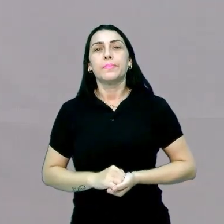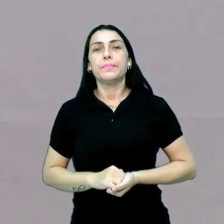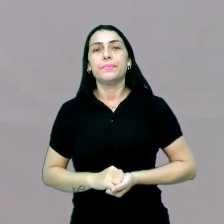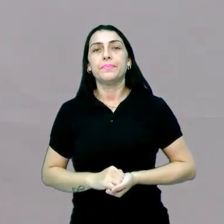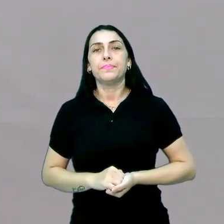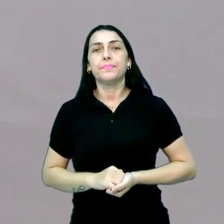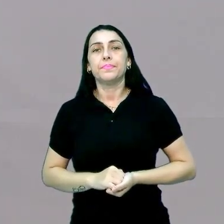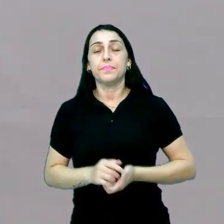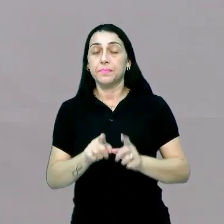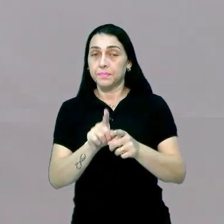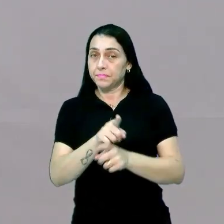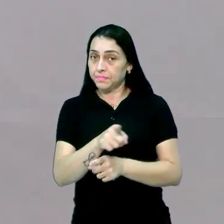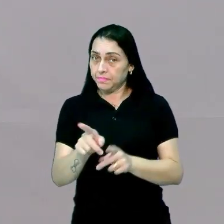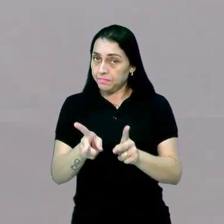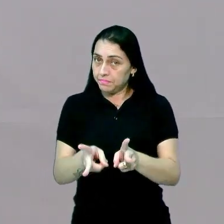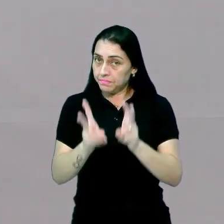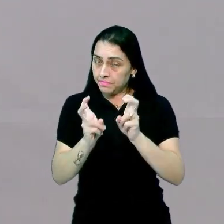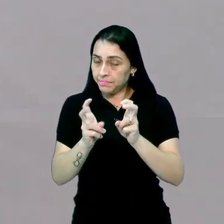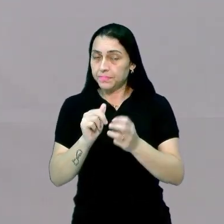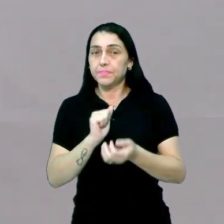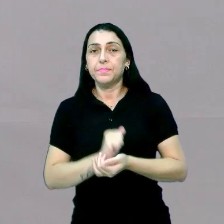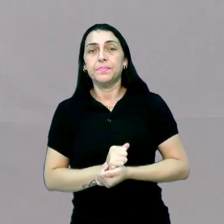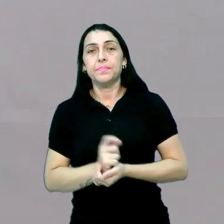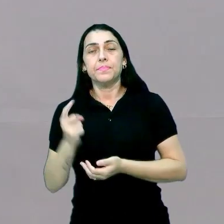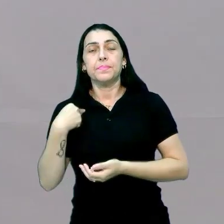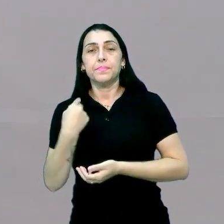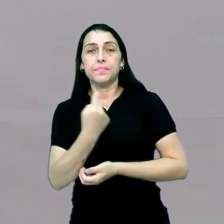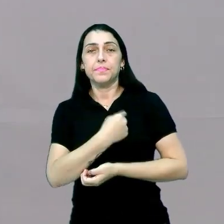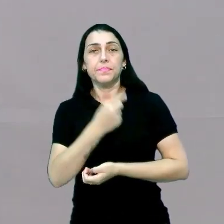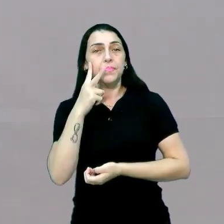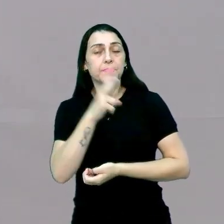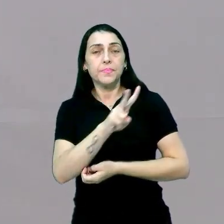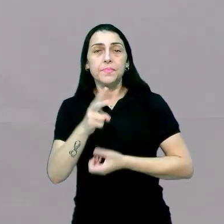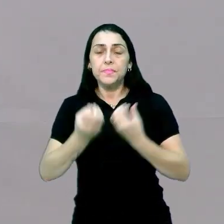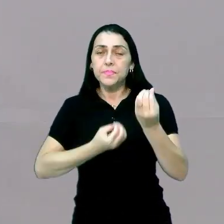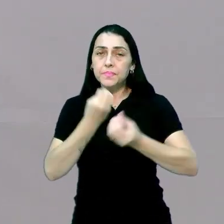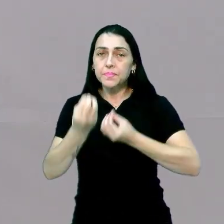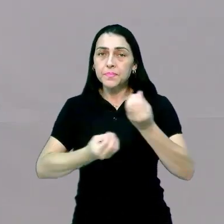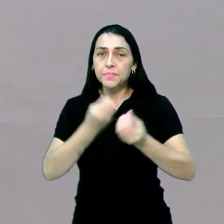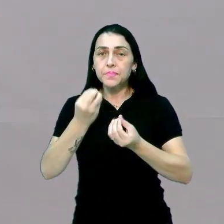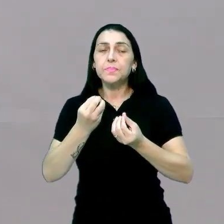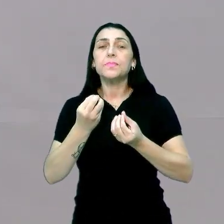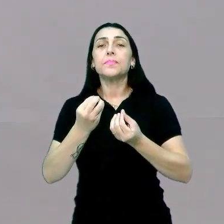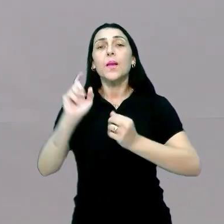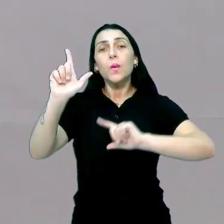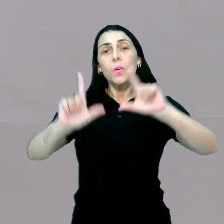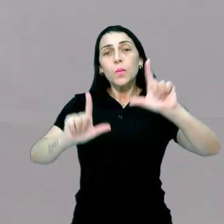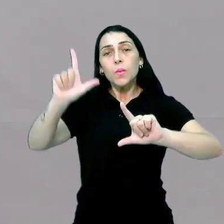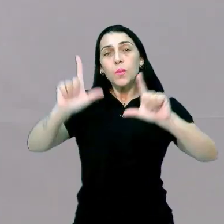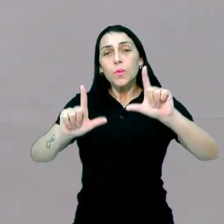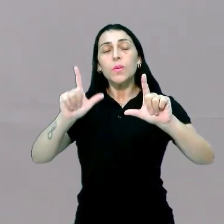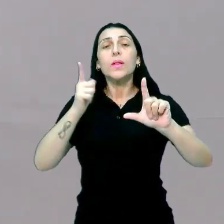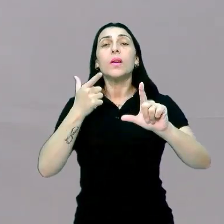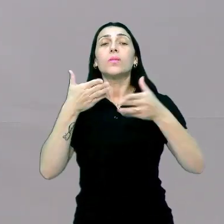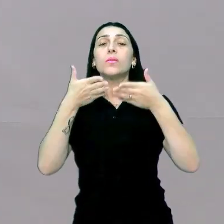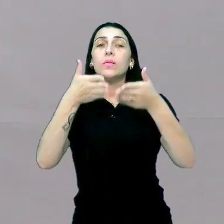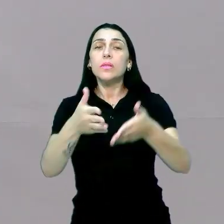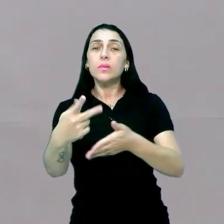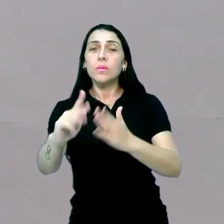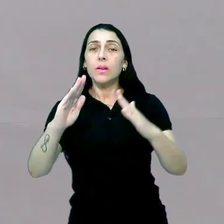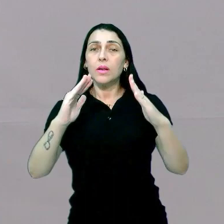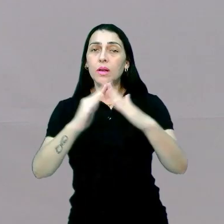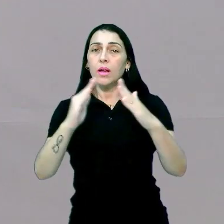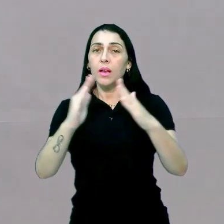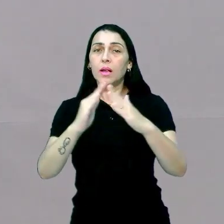Então, como vocês podem ver, nós acabamos de ver como que o sinal de televisão chega até a sua casa,